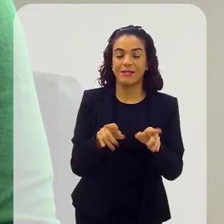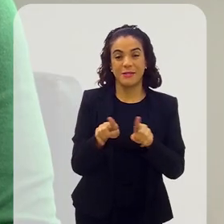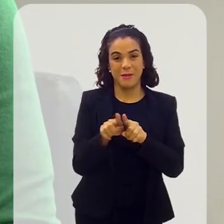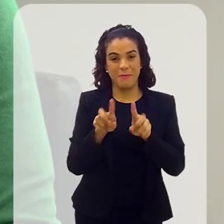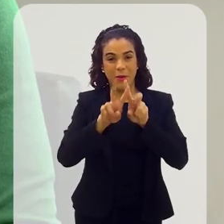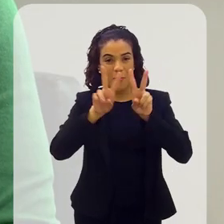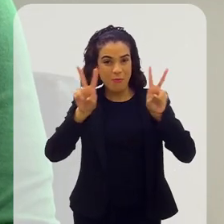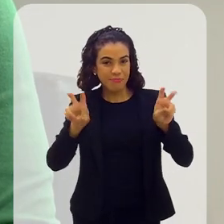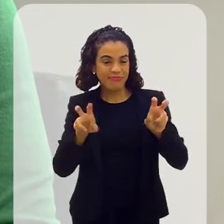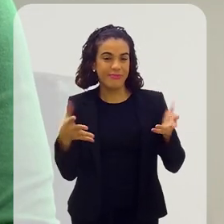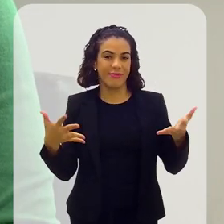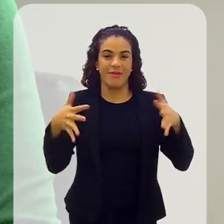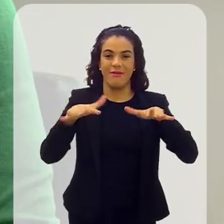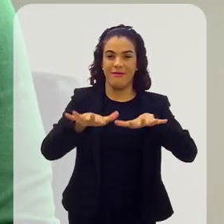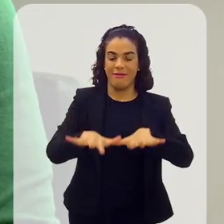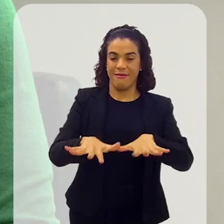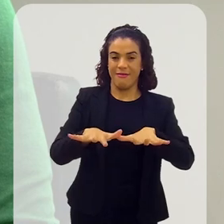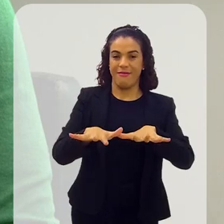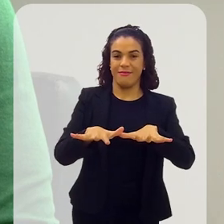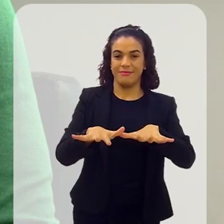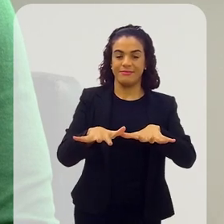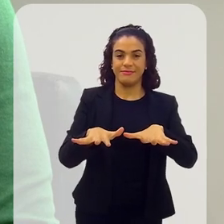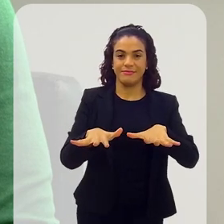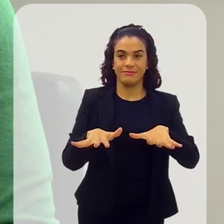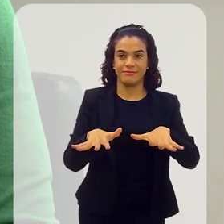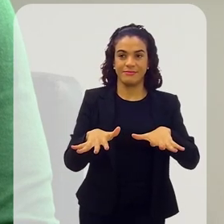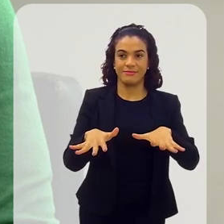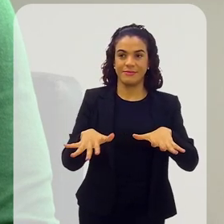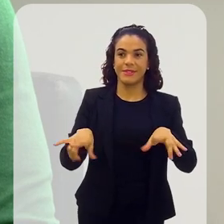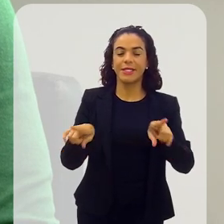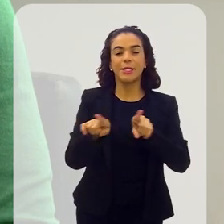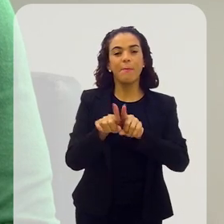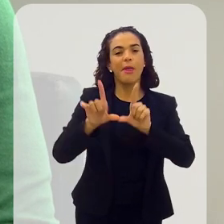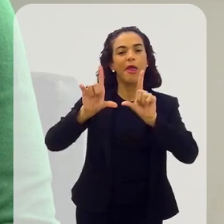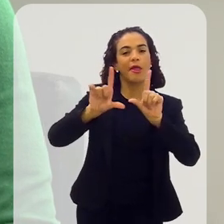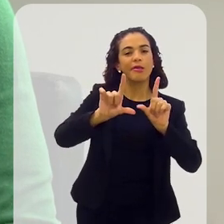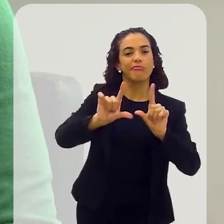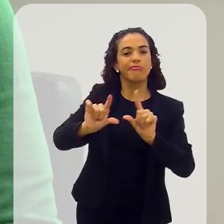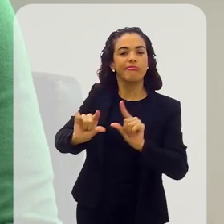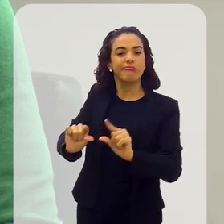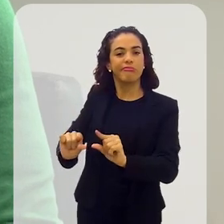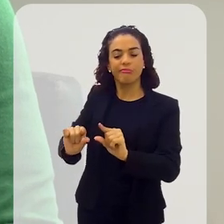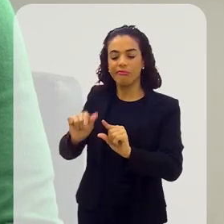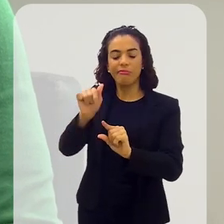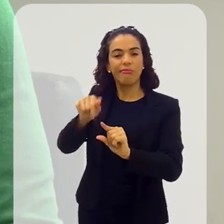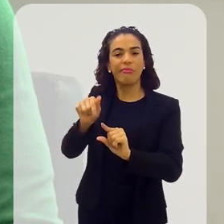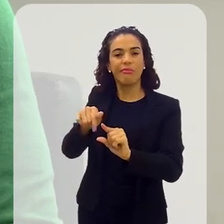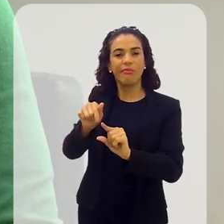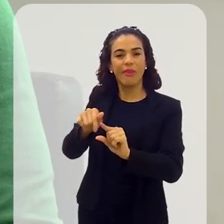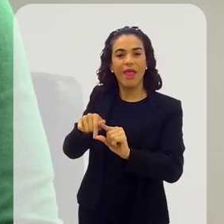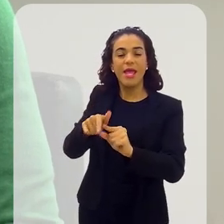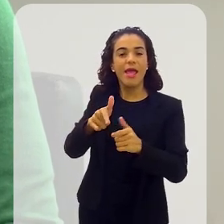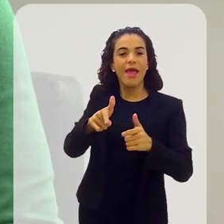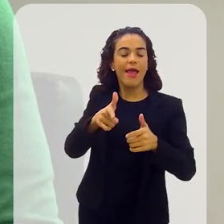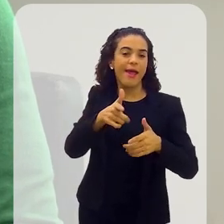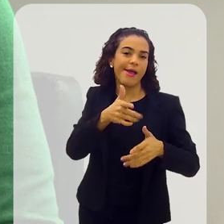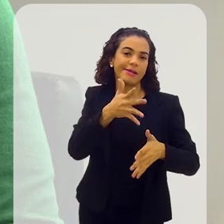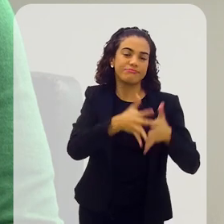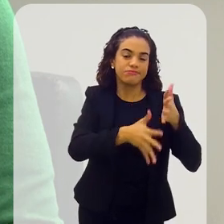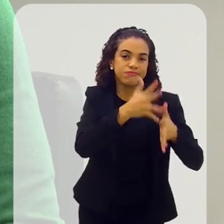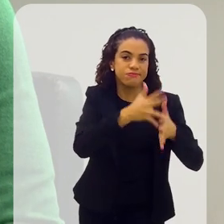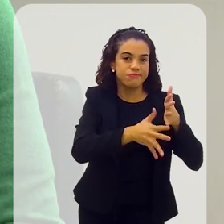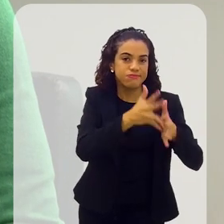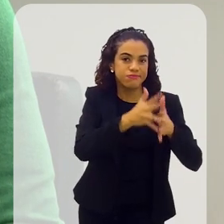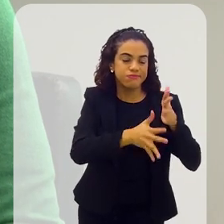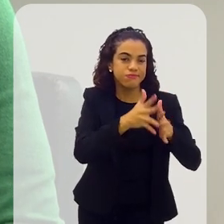vistas à inclusão, com vistas a diminuir essa lacuna que